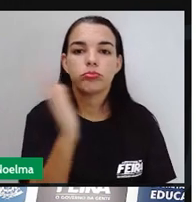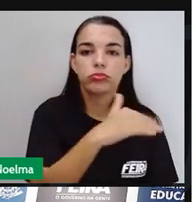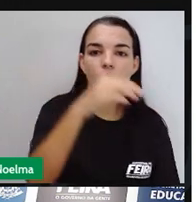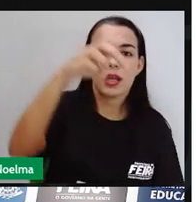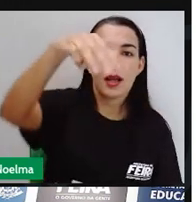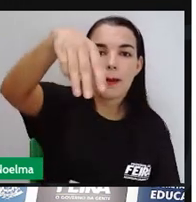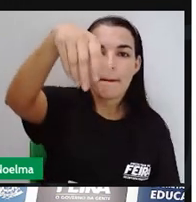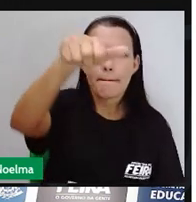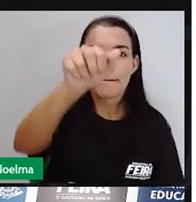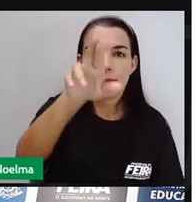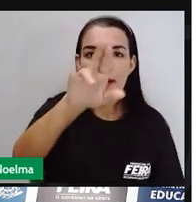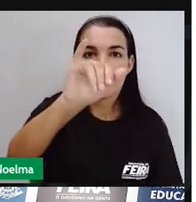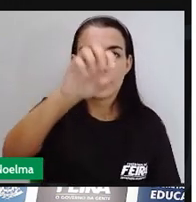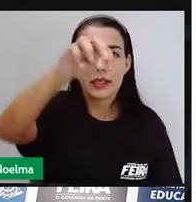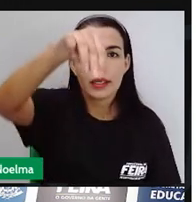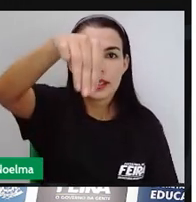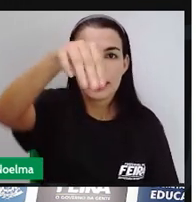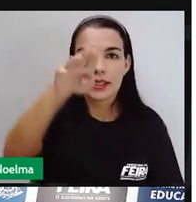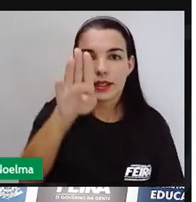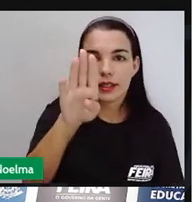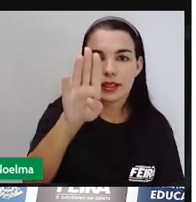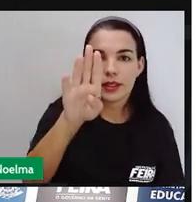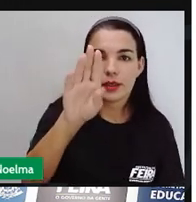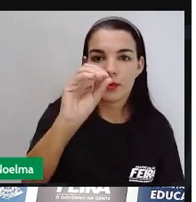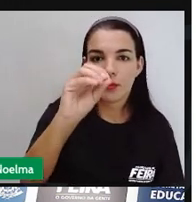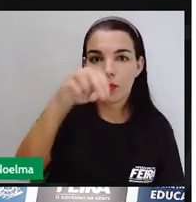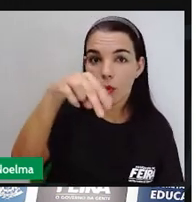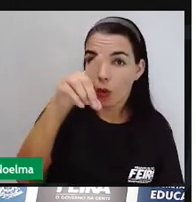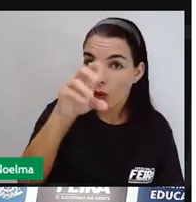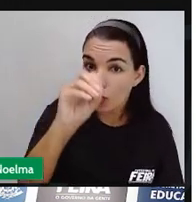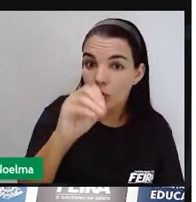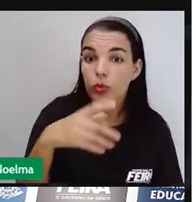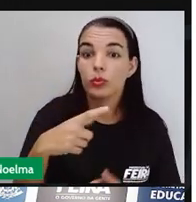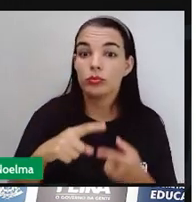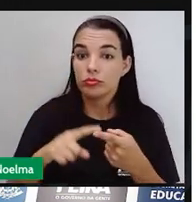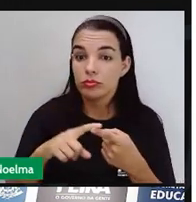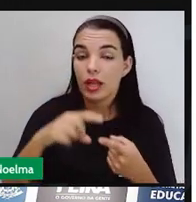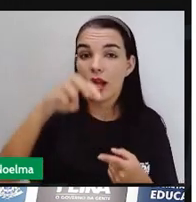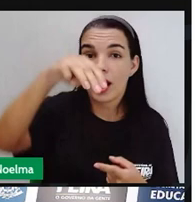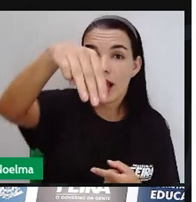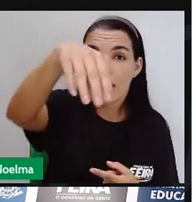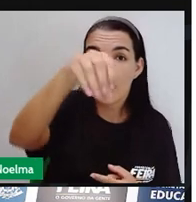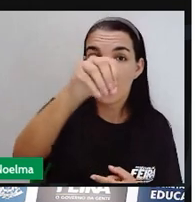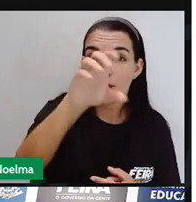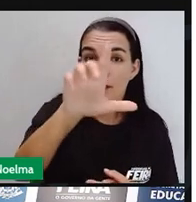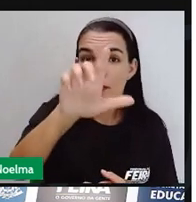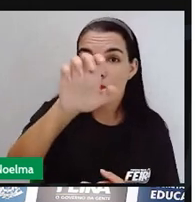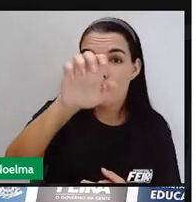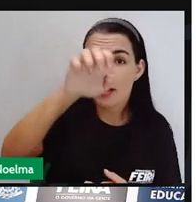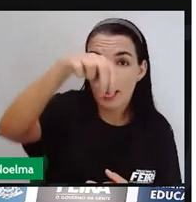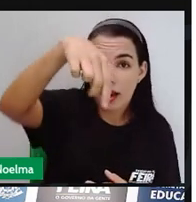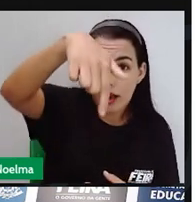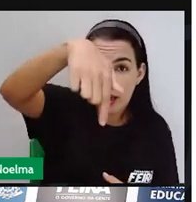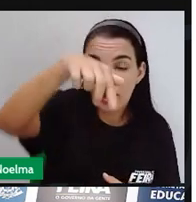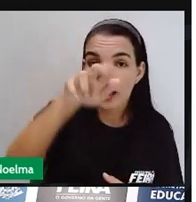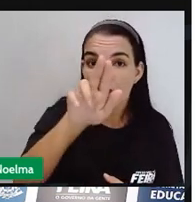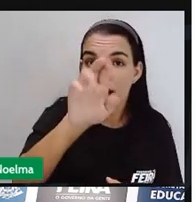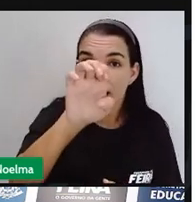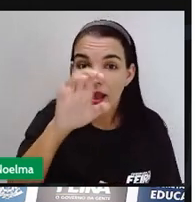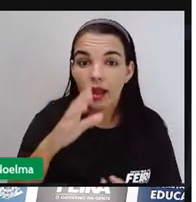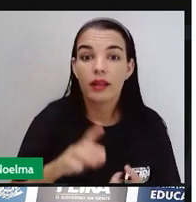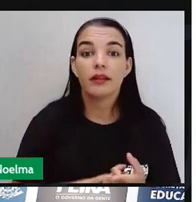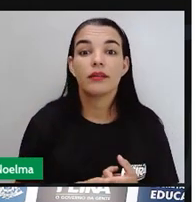parofa, coxixá, quitute. São palavras africanas e que foram incorporadas aí ao português